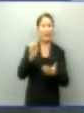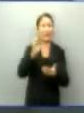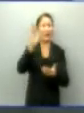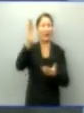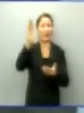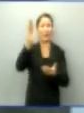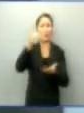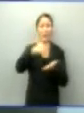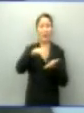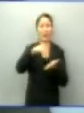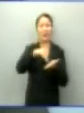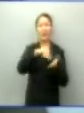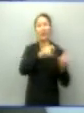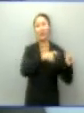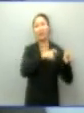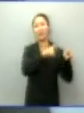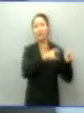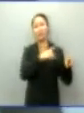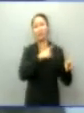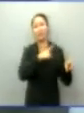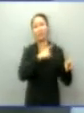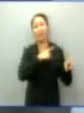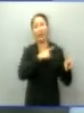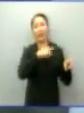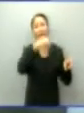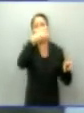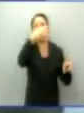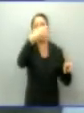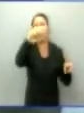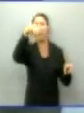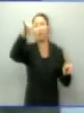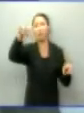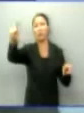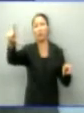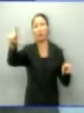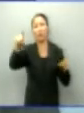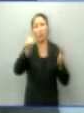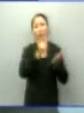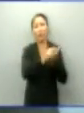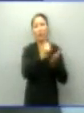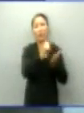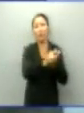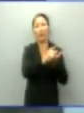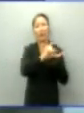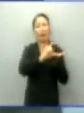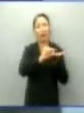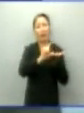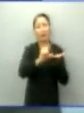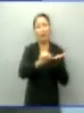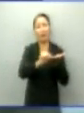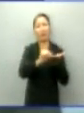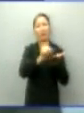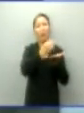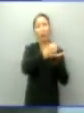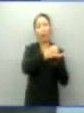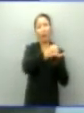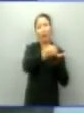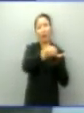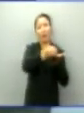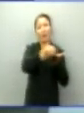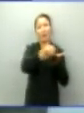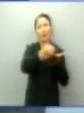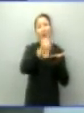editou mais de 4 mil atos administrativos normativos, como portaria, decreto, ofício, prejudicando a vida do